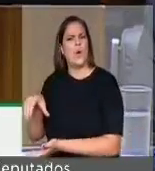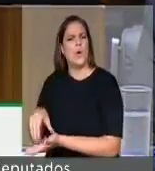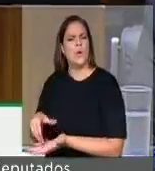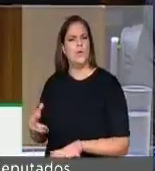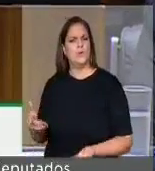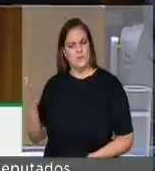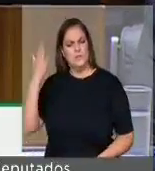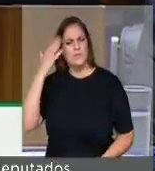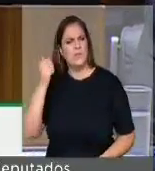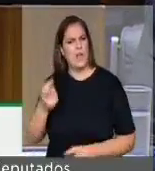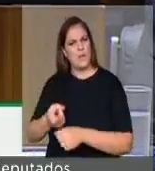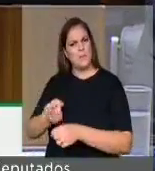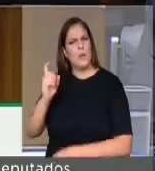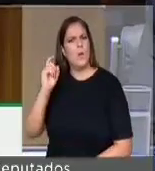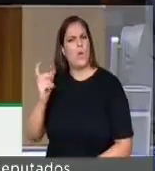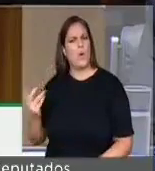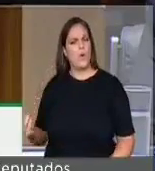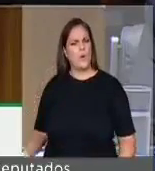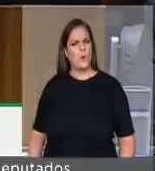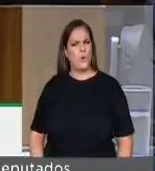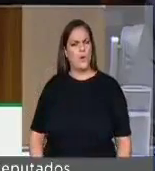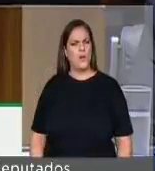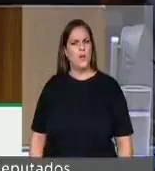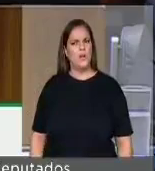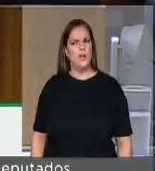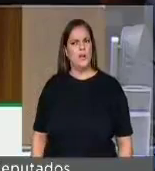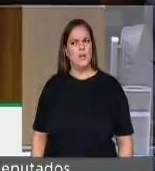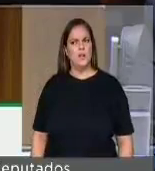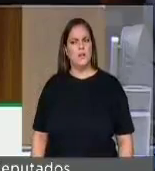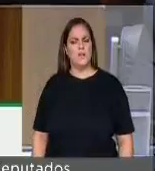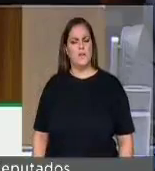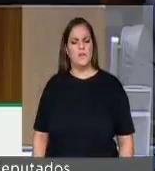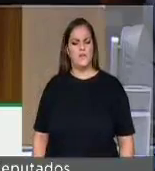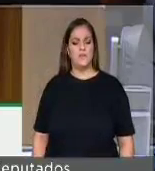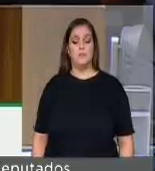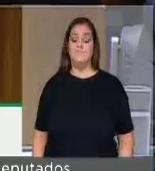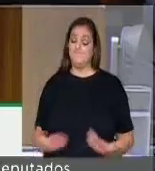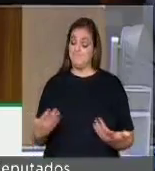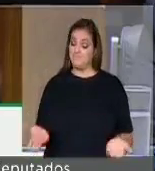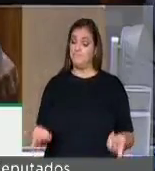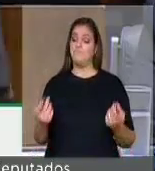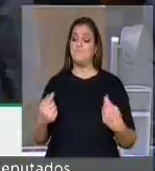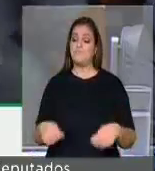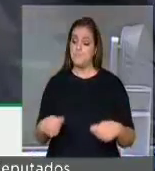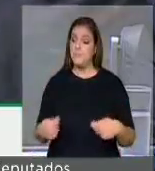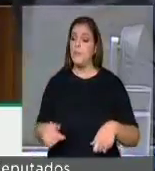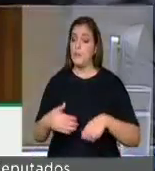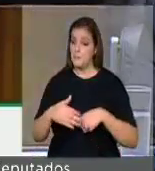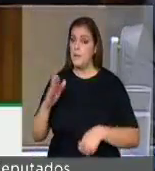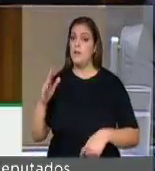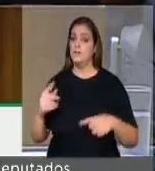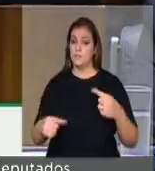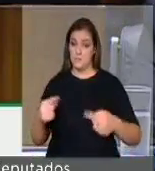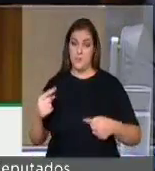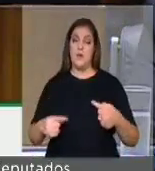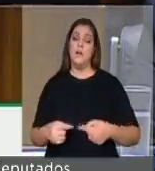a agiotagem. É isso que nós temos percebido. Então, esse é um debate necessário. Tem uma frente